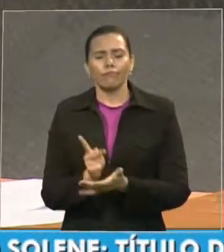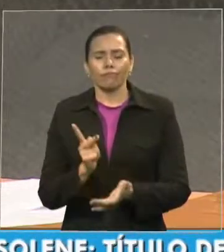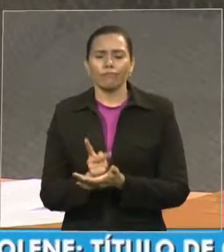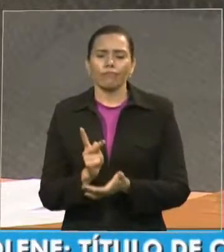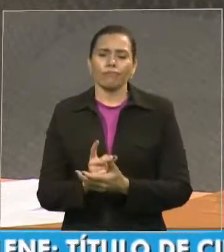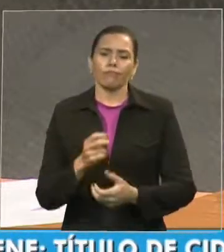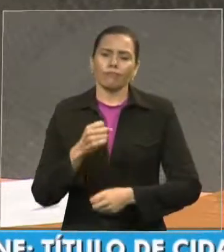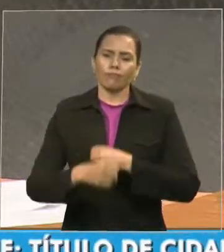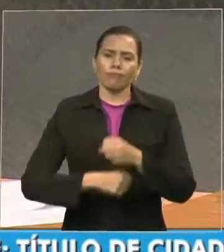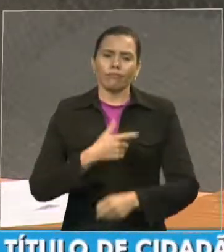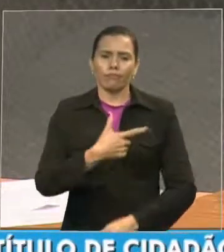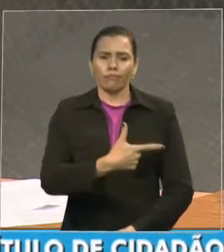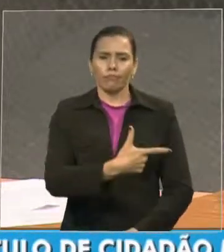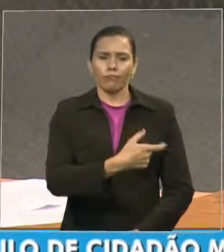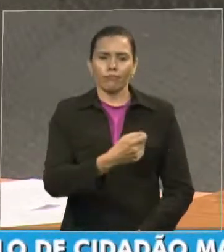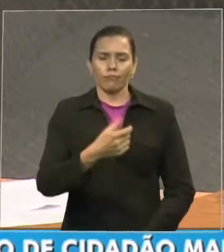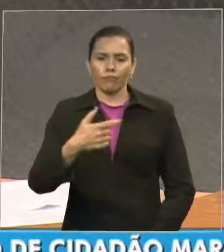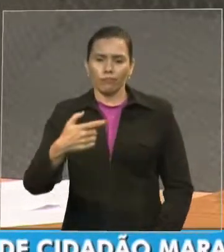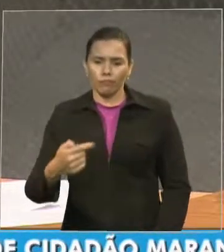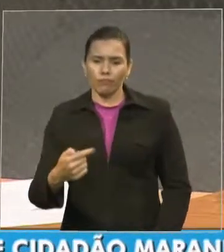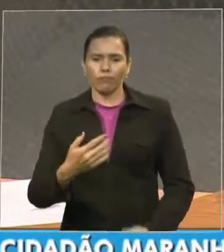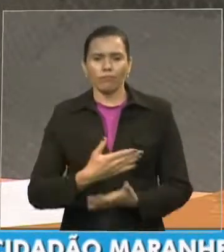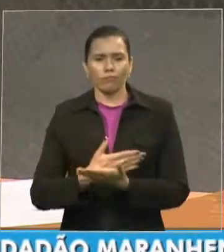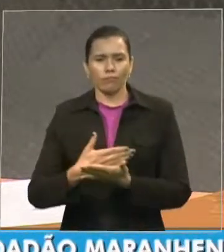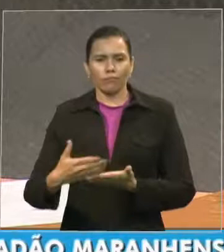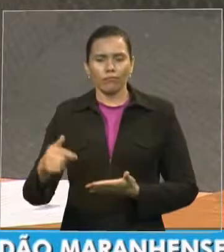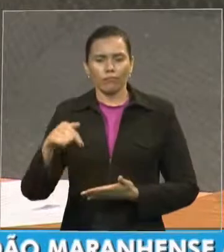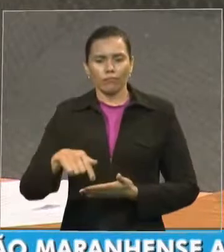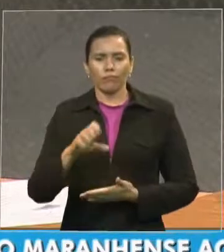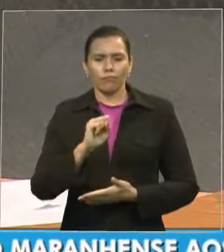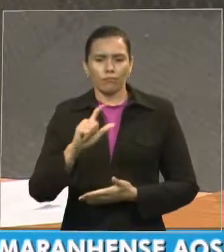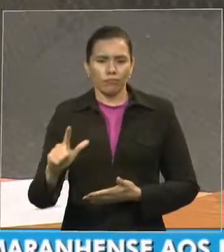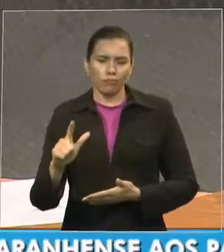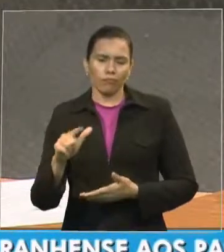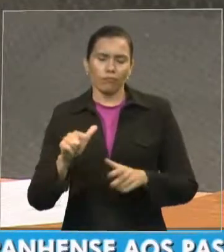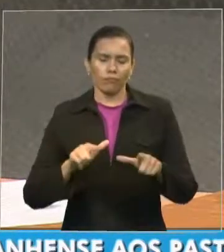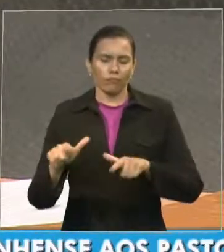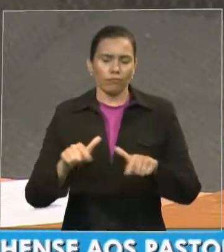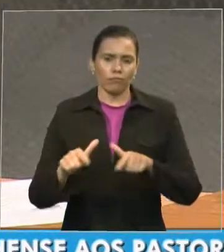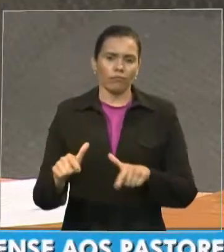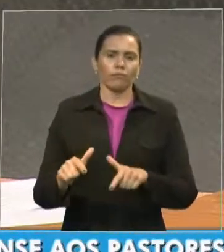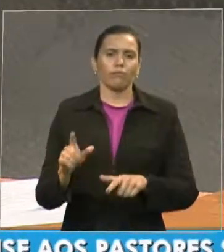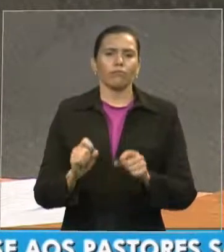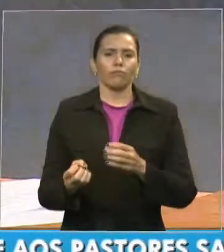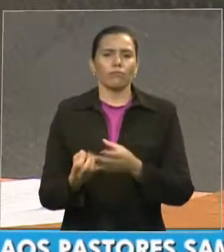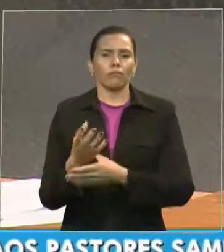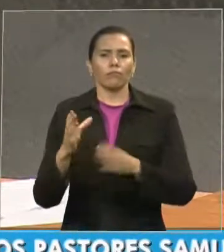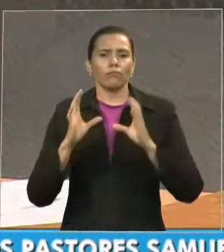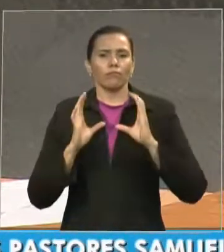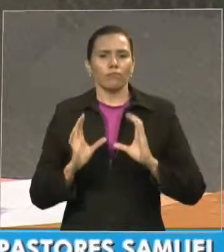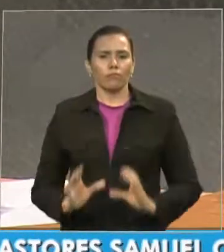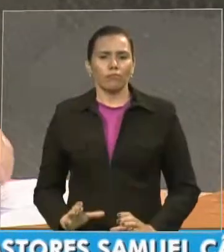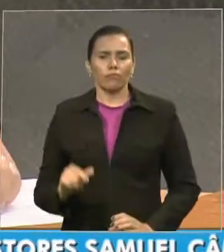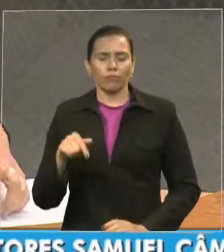iniciou suas atividades em São Luís, formando a coordenação do Estado do Maranhão.